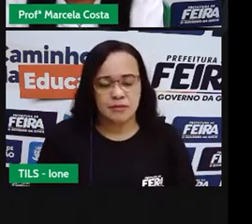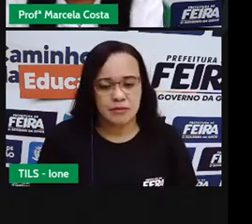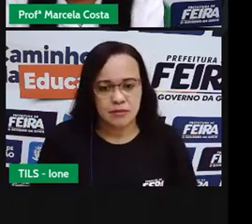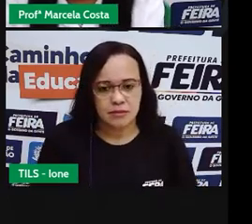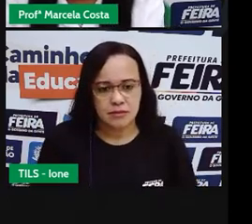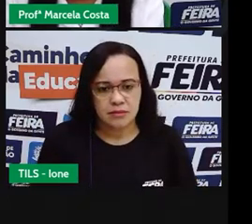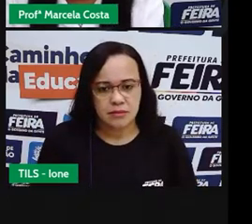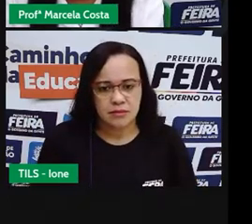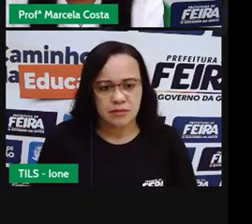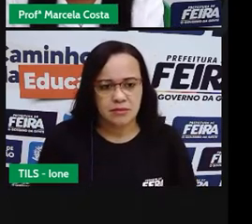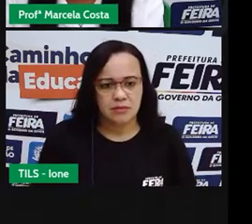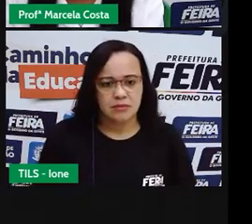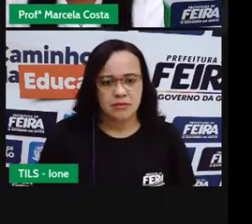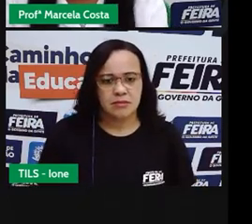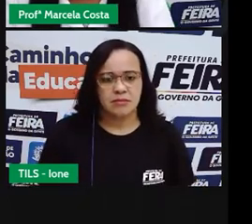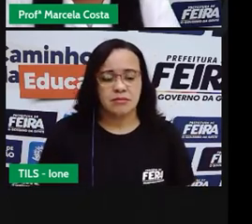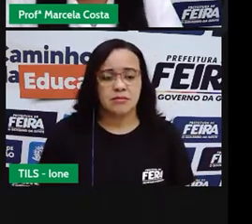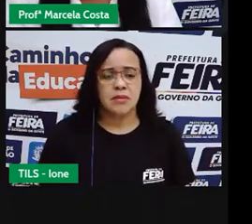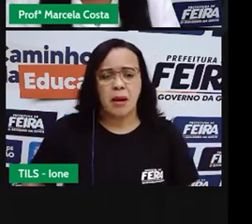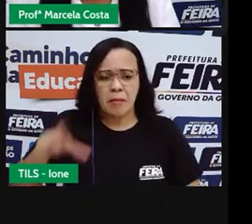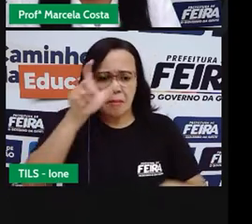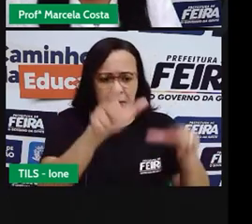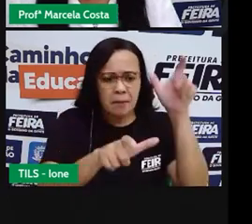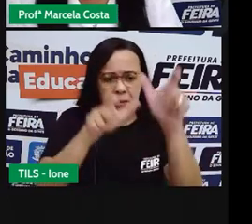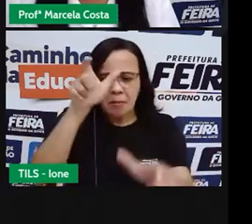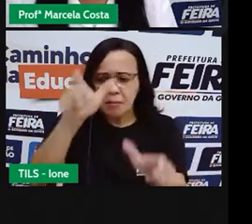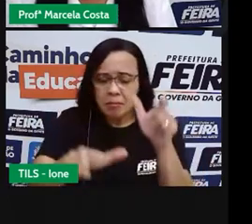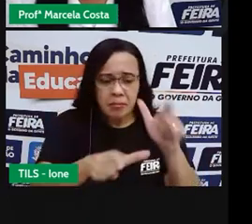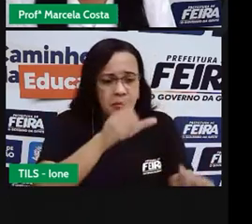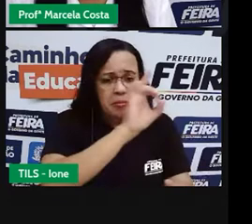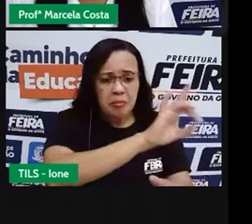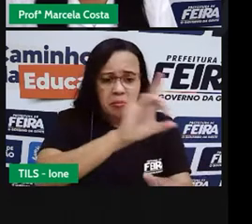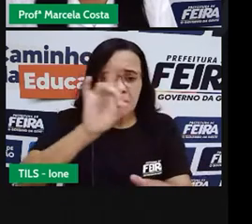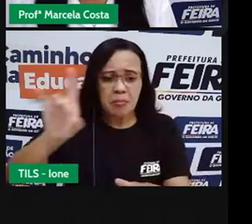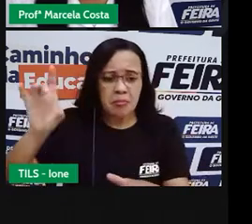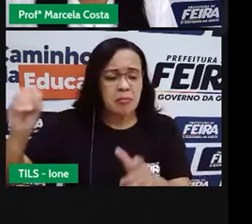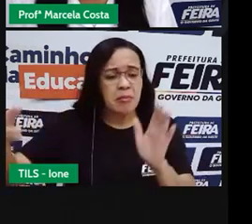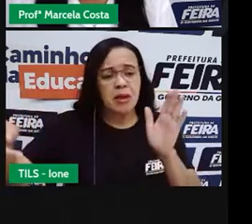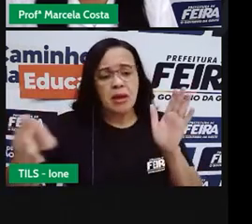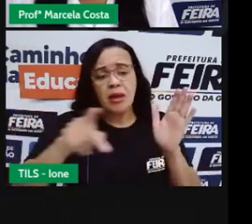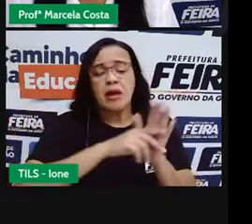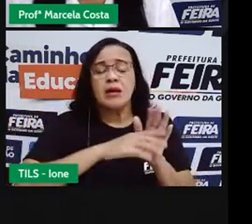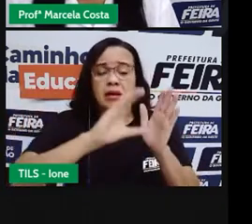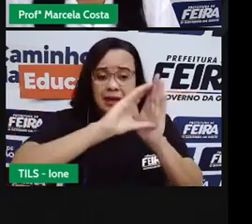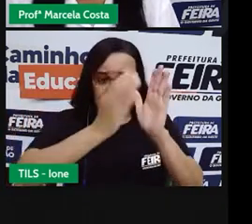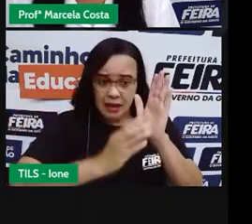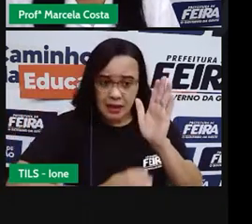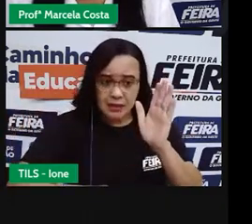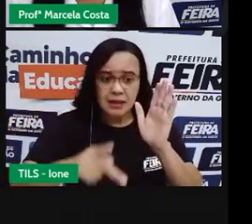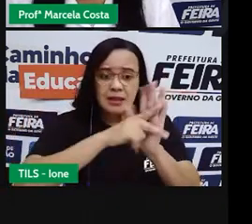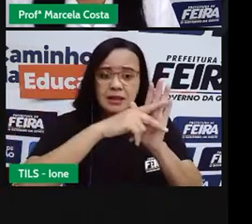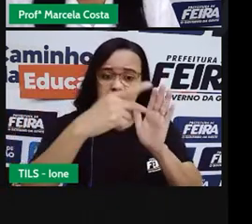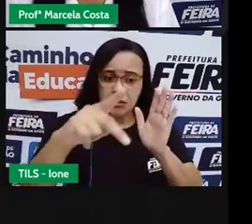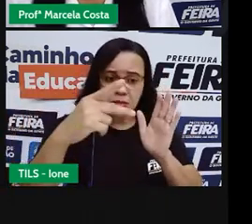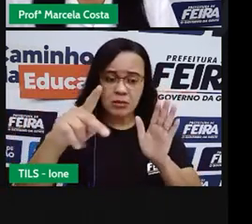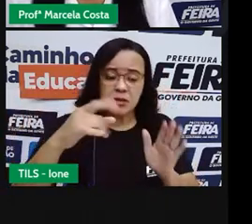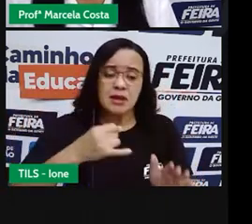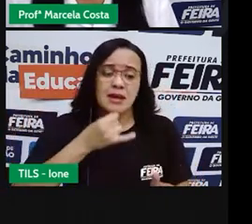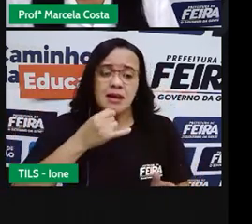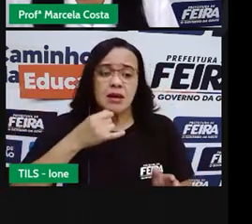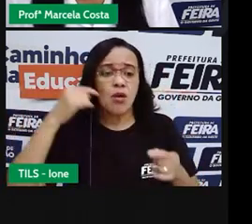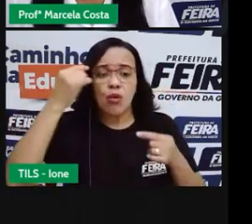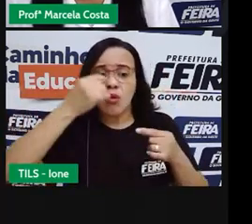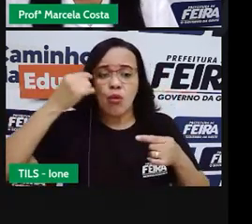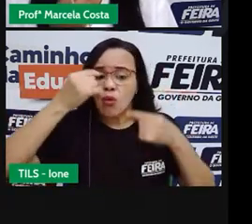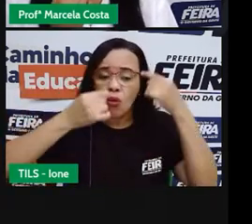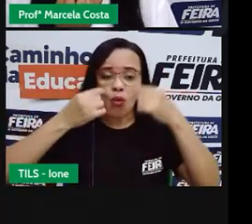Que todas as pessoas Têm características Próprias A cor dos olhos A cor da